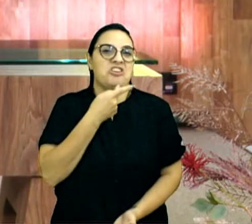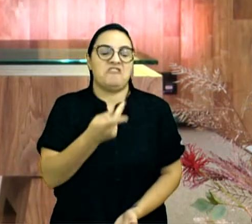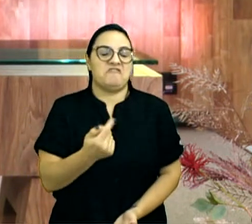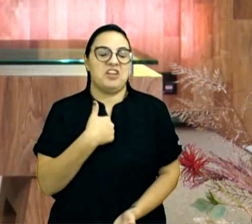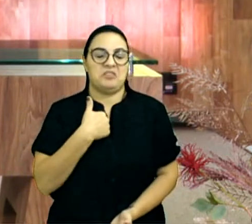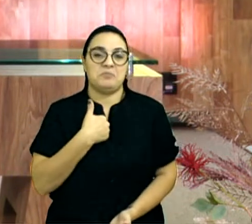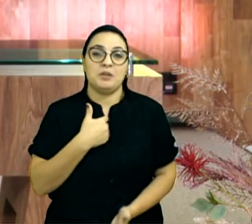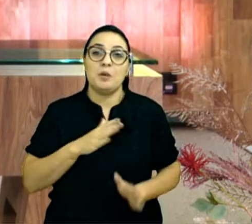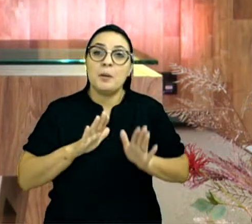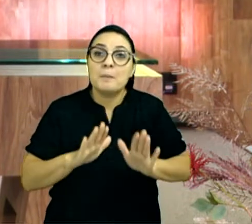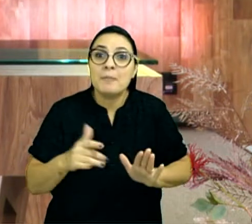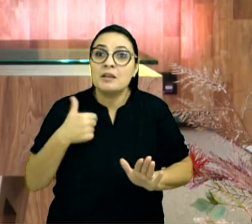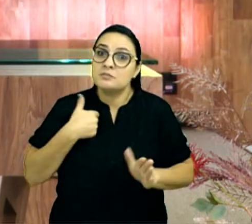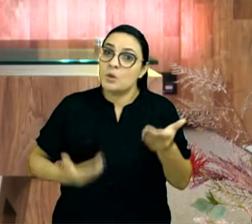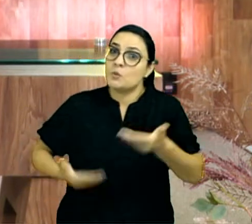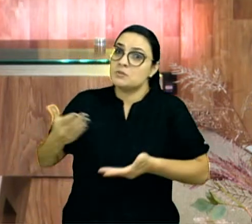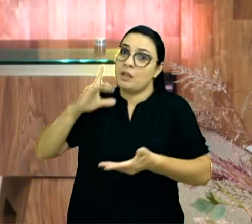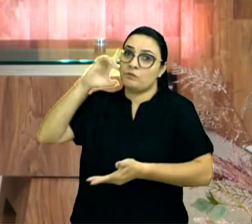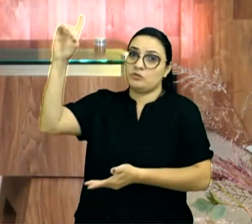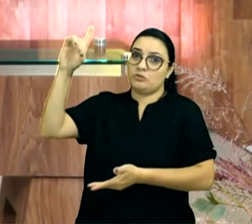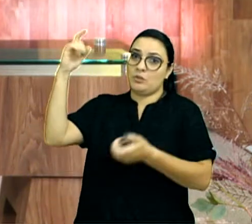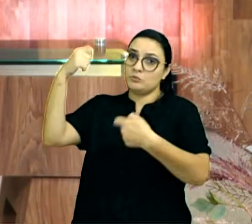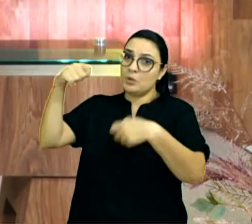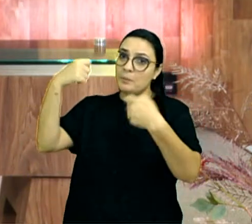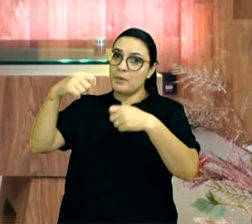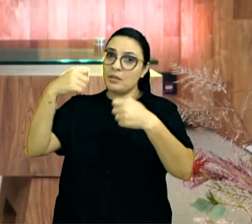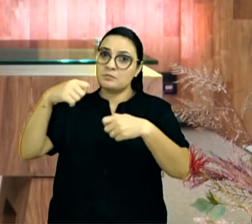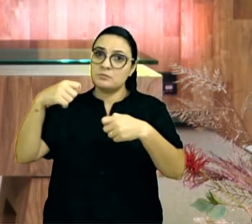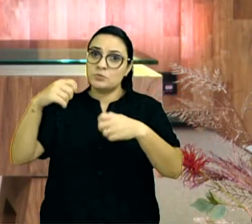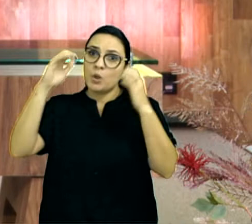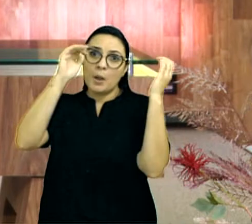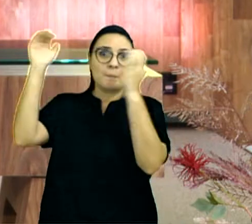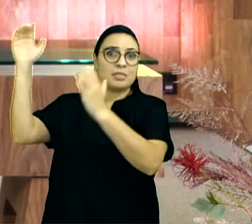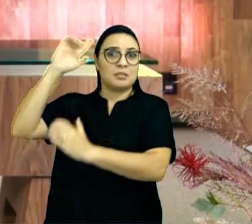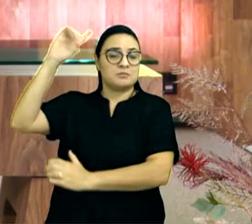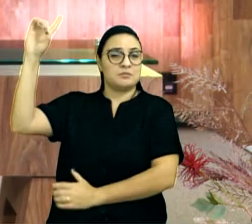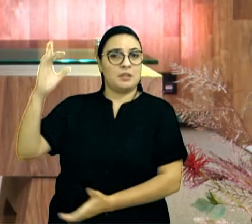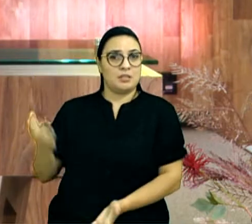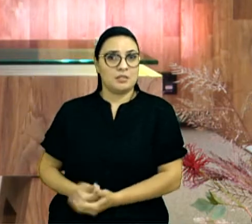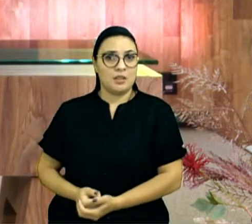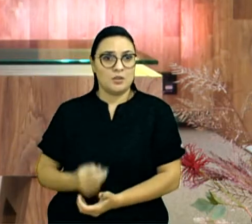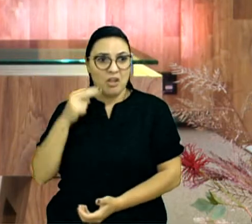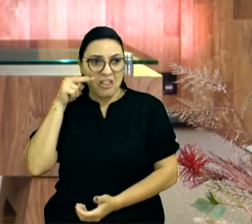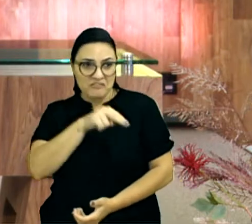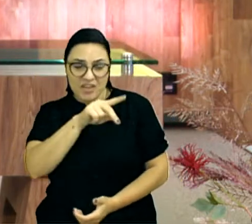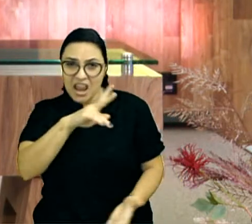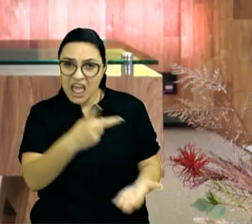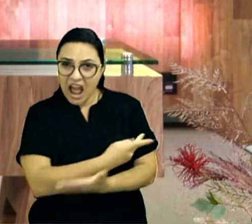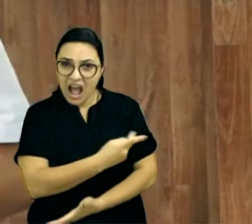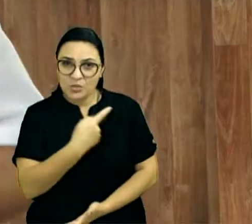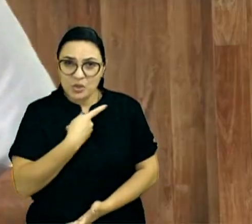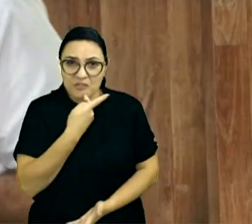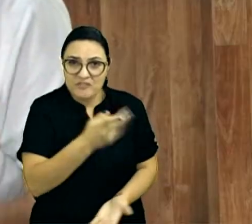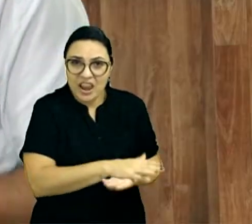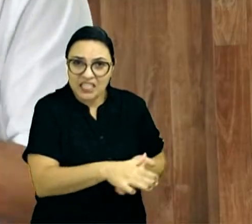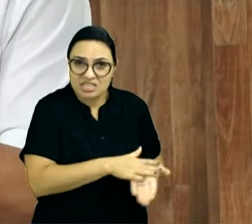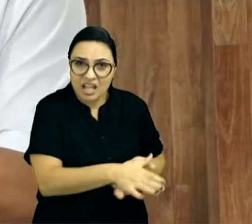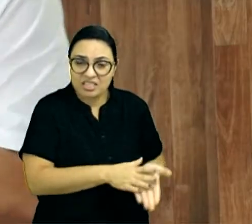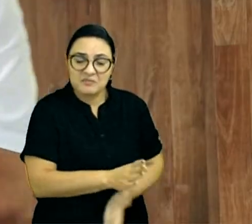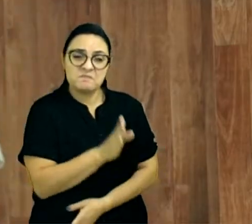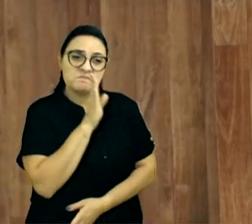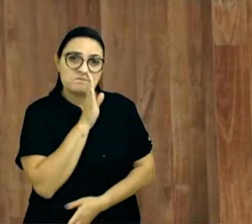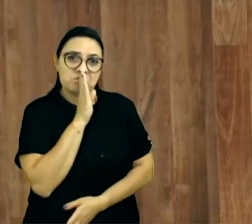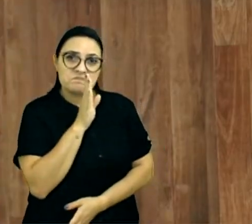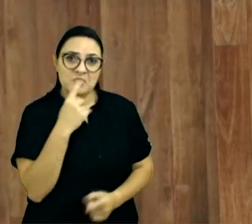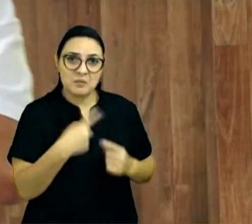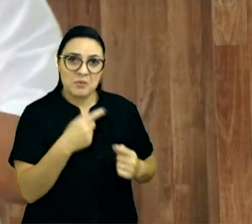mas como servo, eu não podia deixar ele fazendo as coisas erradas, vendo o que ele estava fazendo errado, e não tomar nenhuma, por amor, como servo, eu fui